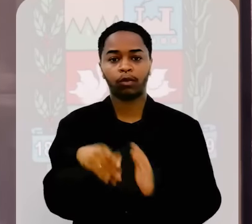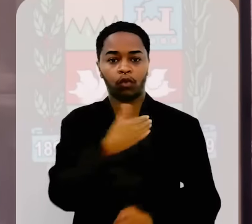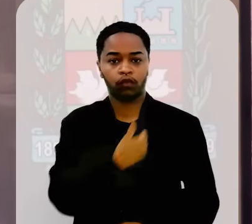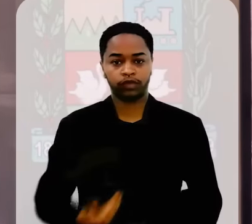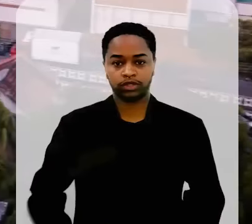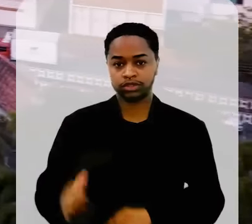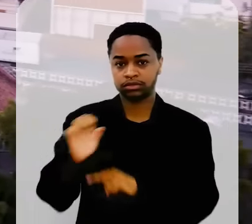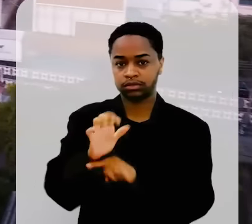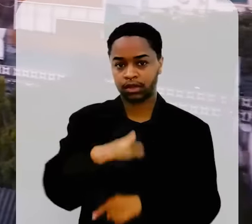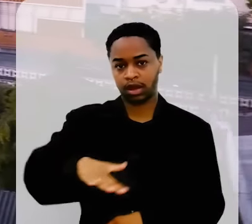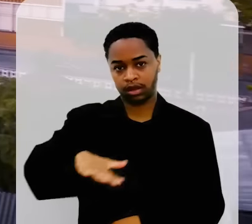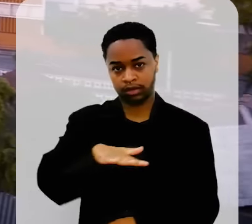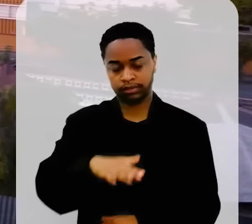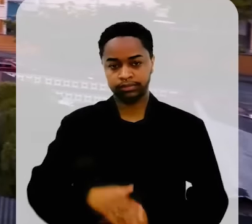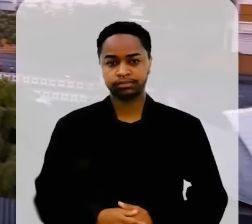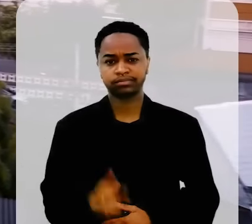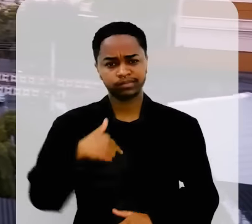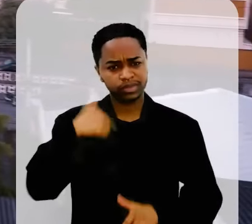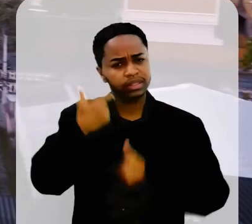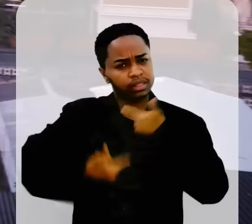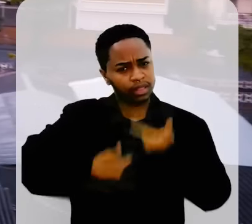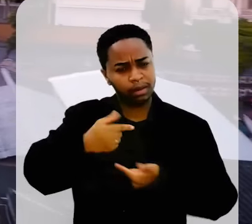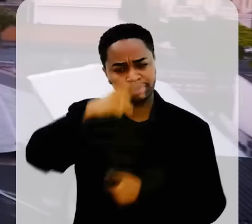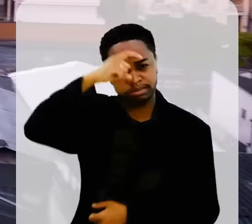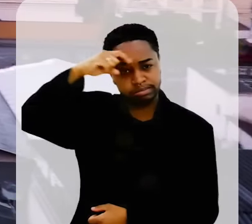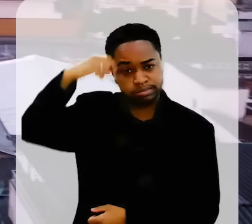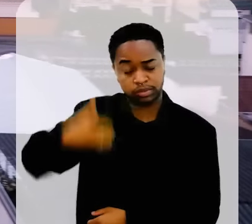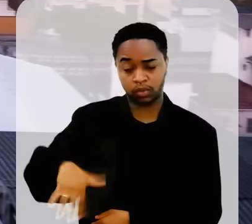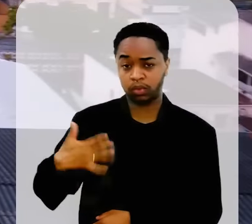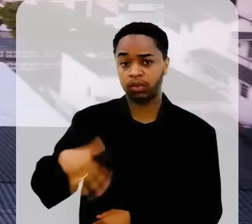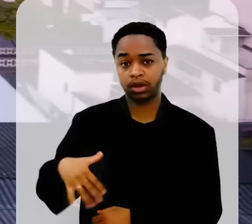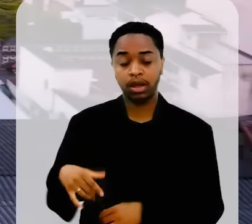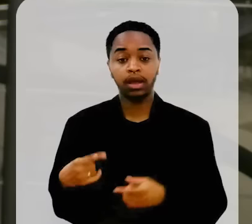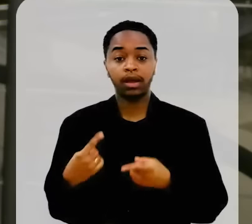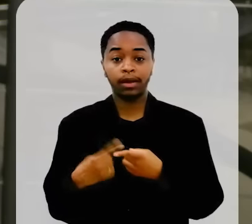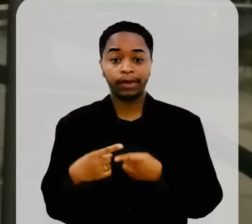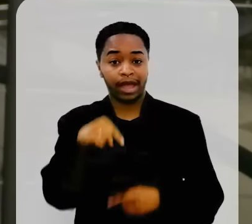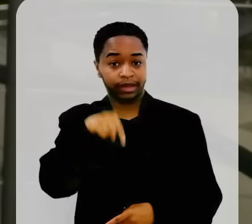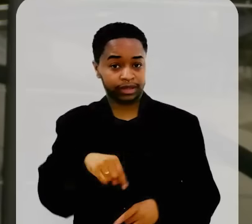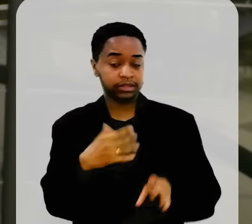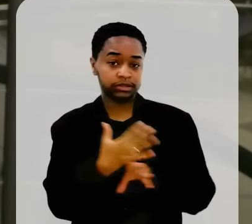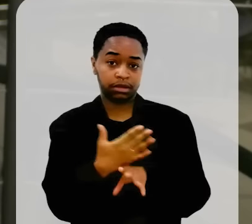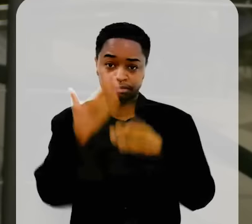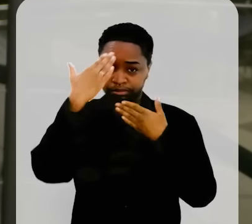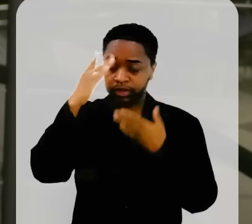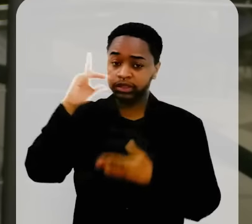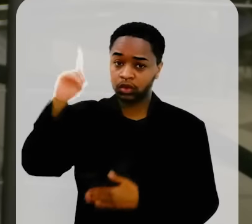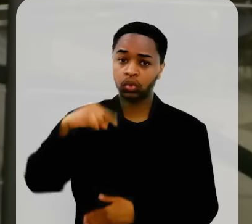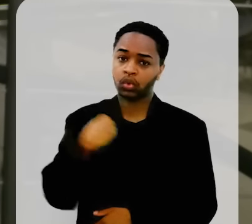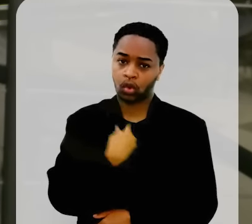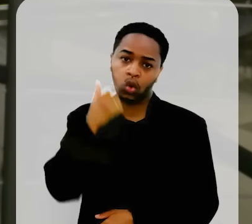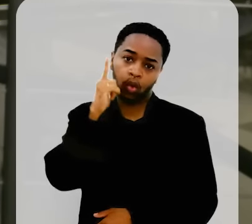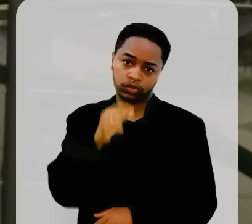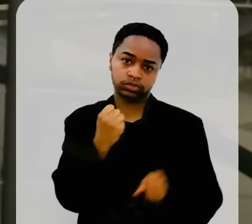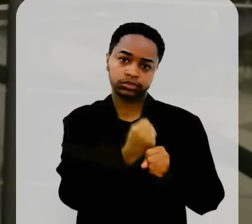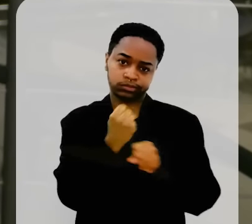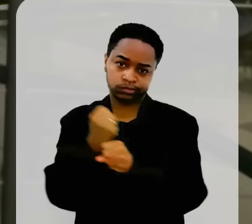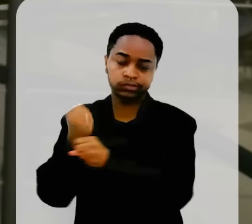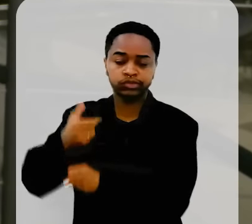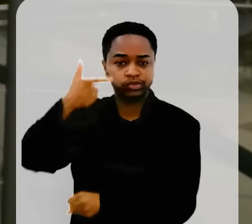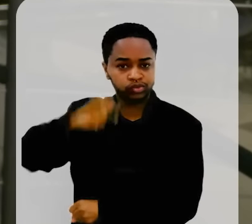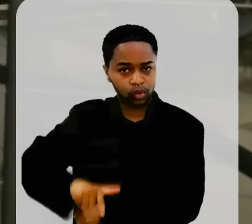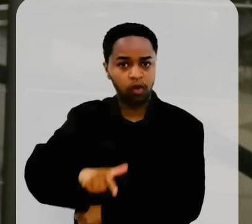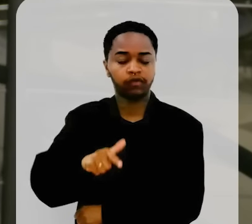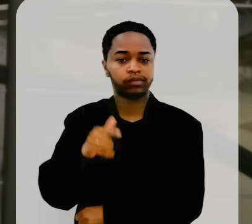governo estadual na região. Trabalhei muito, muito, muito, muito. Aqui em Bom Jardim, graças a Deus, a gente recuperou praticamente